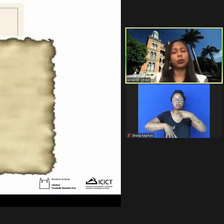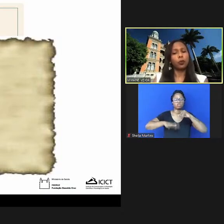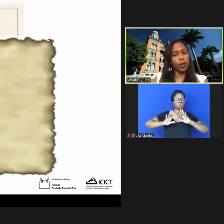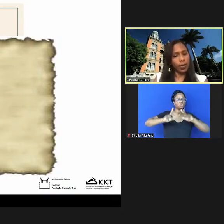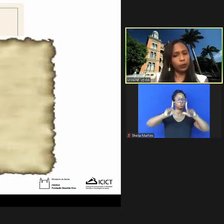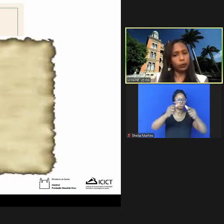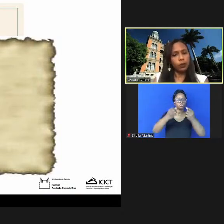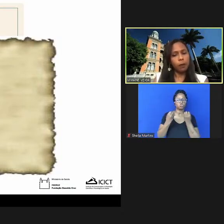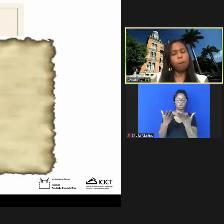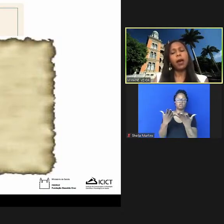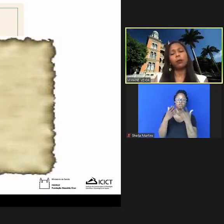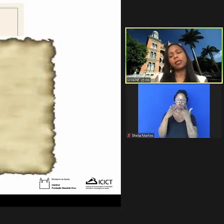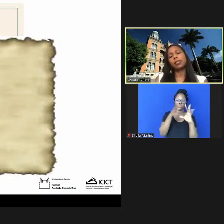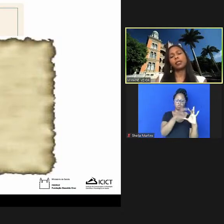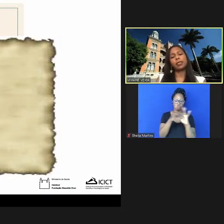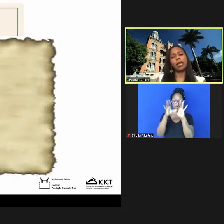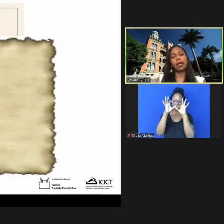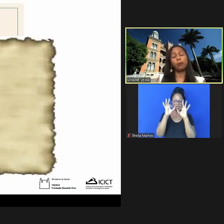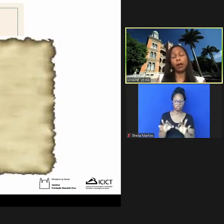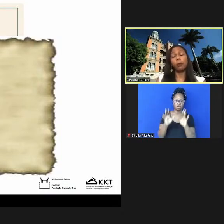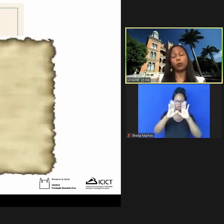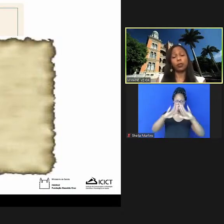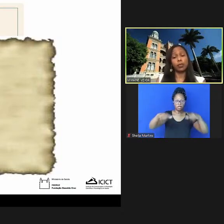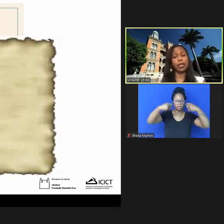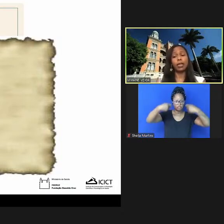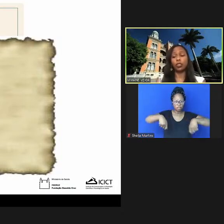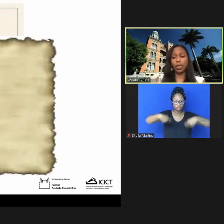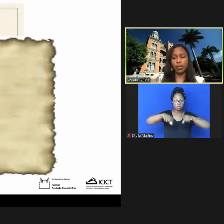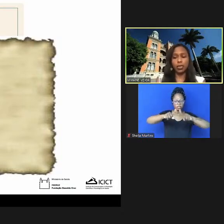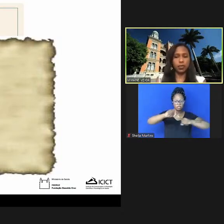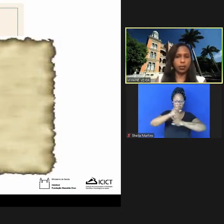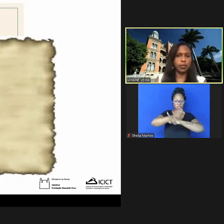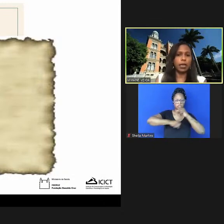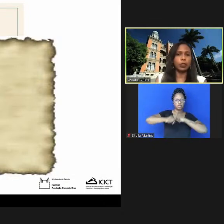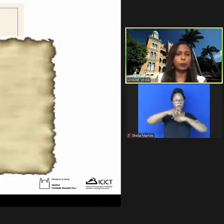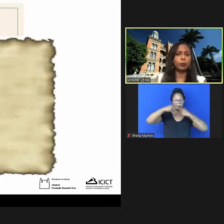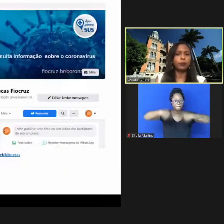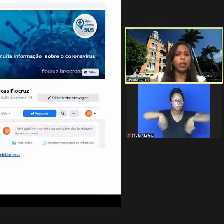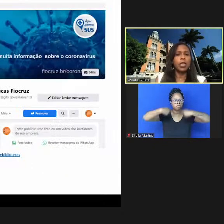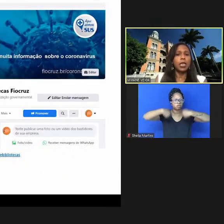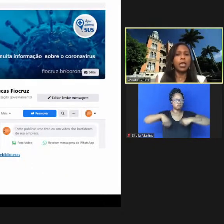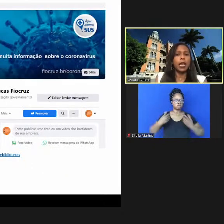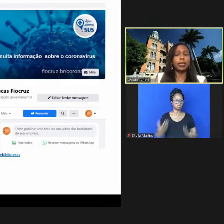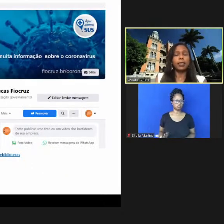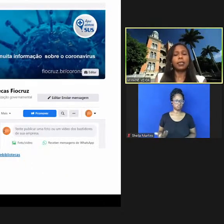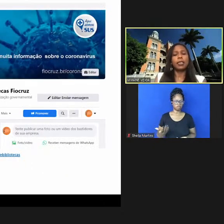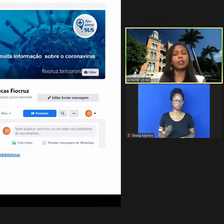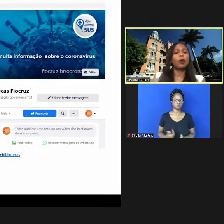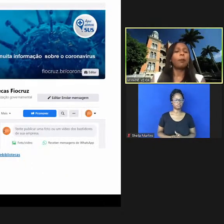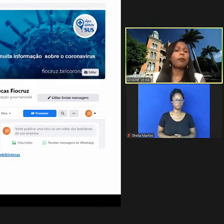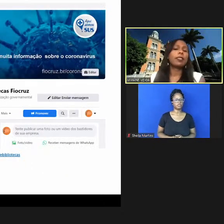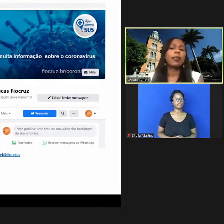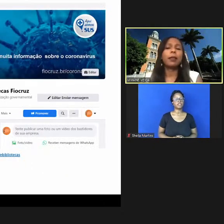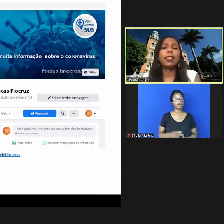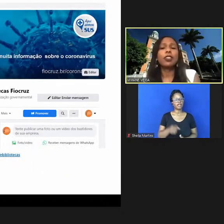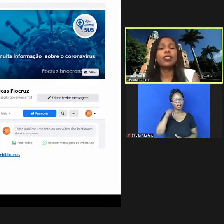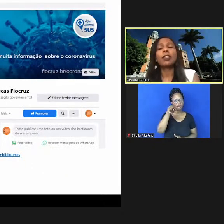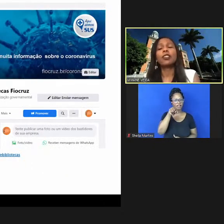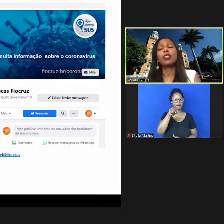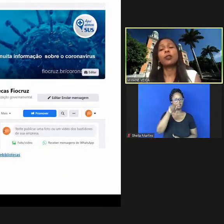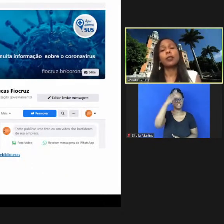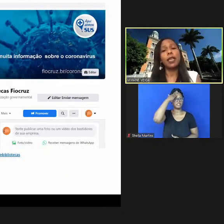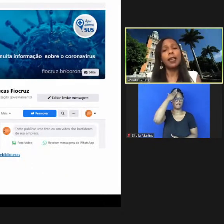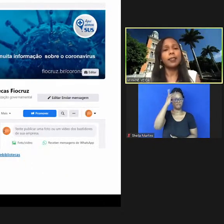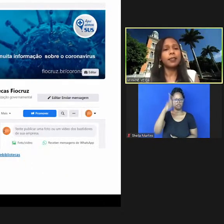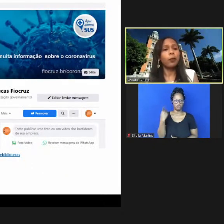contexto correto para uma necessidade para uma sociedade em necessidade aqui é só para vocês saberem que a gente